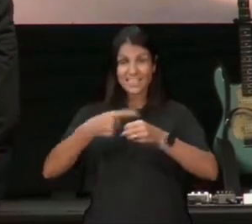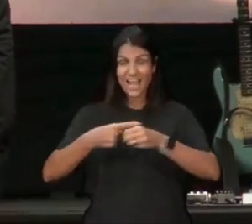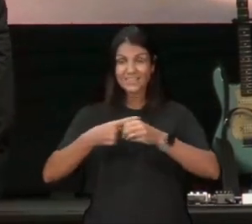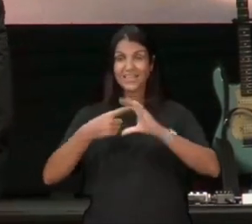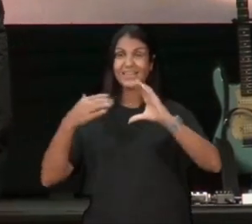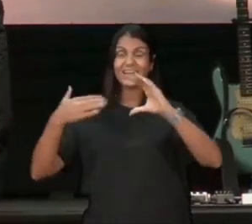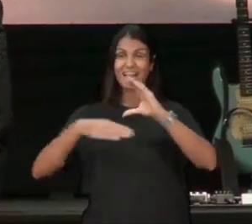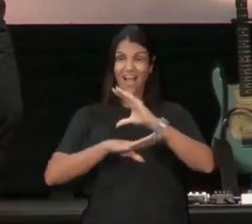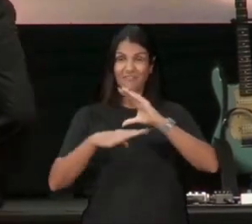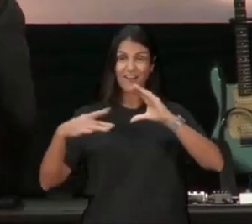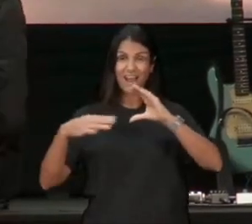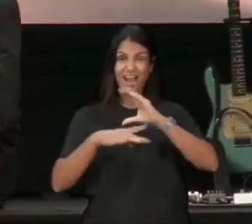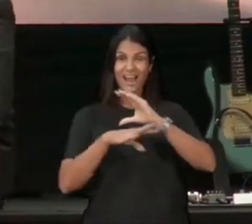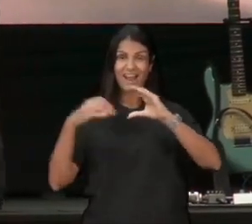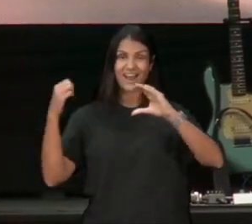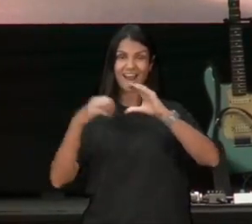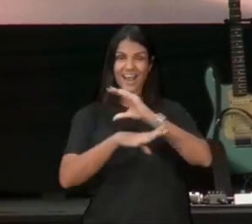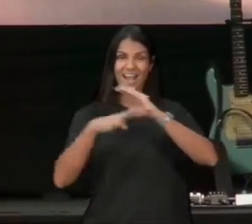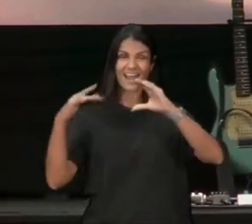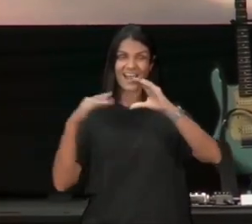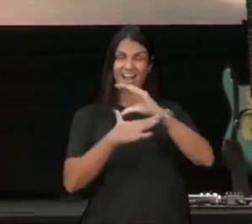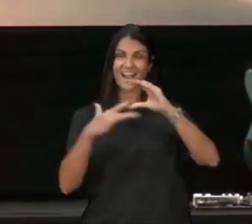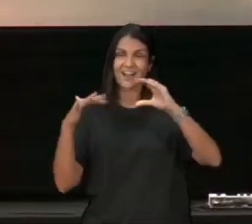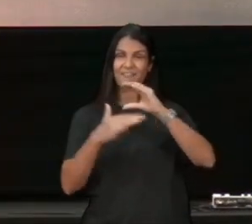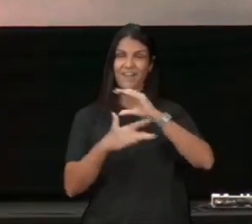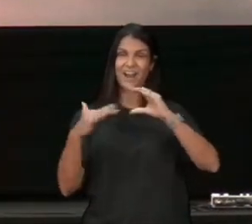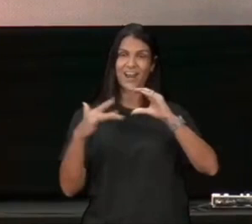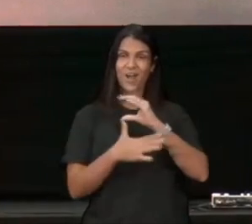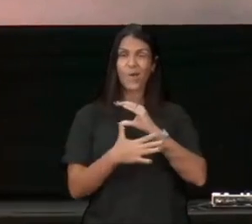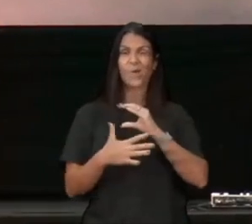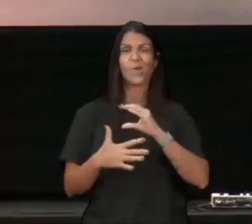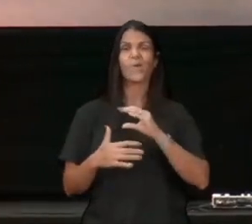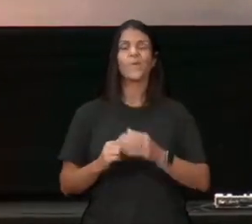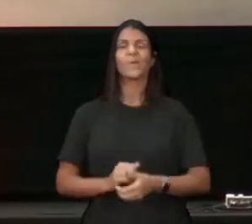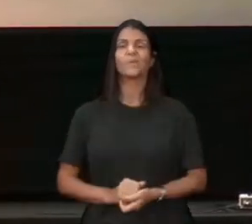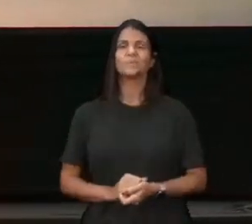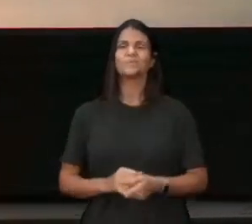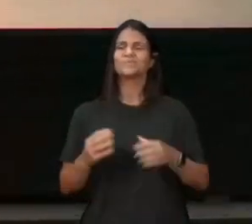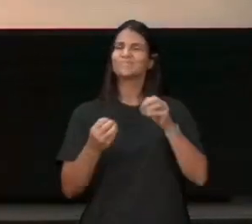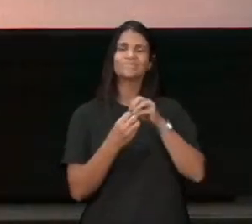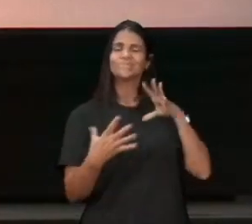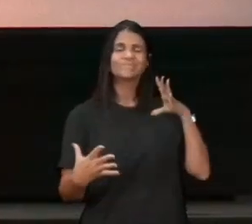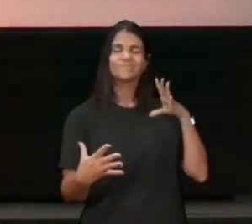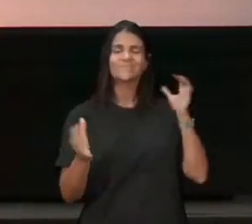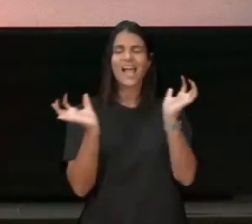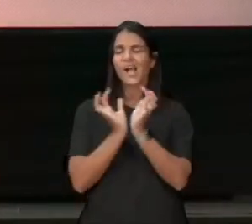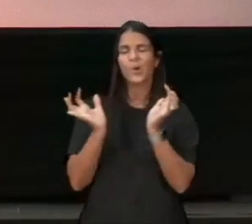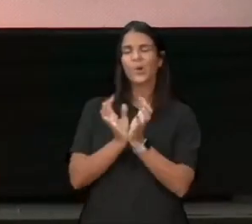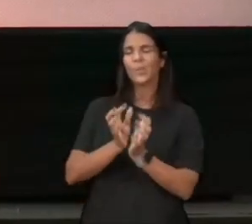não é doido isso gente? é uma completa diferença, na atitude, que a gente viu até agora,